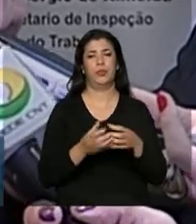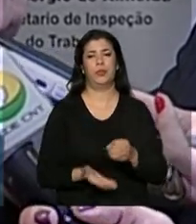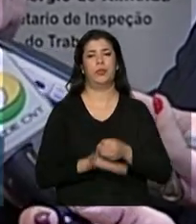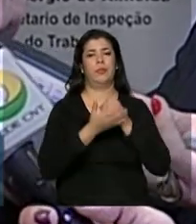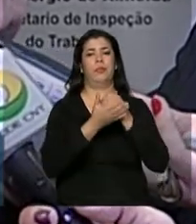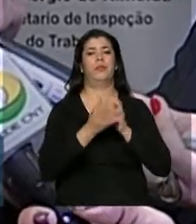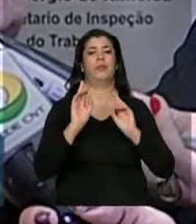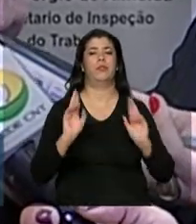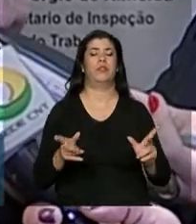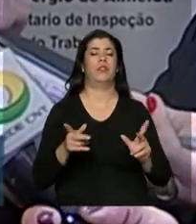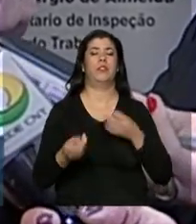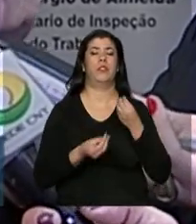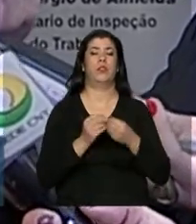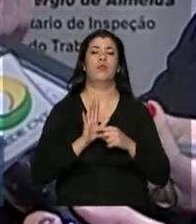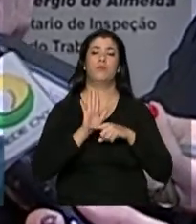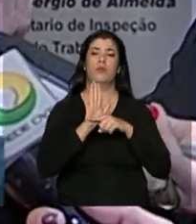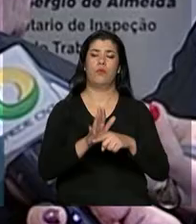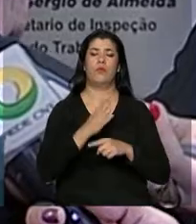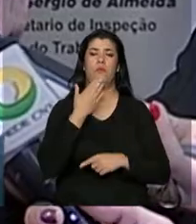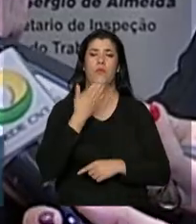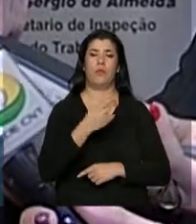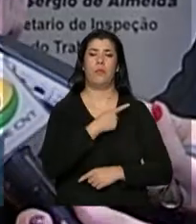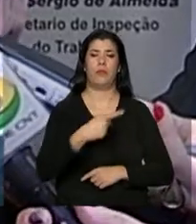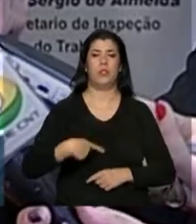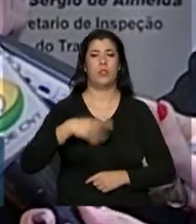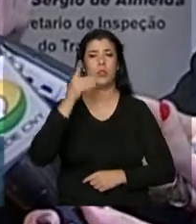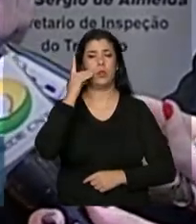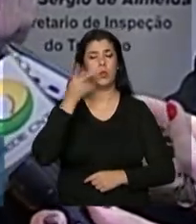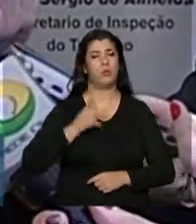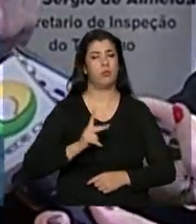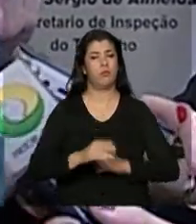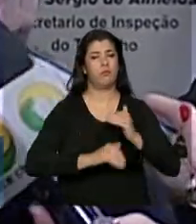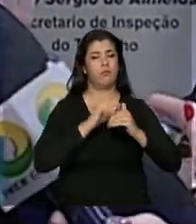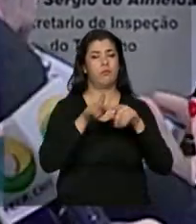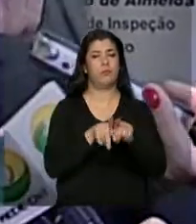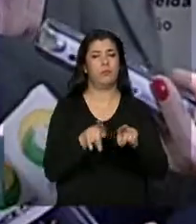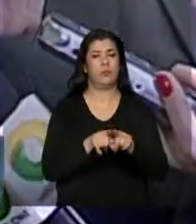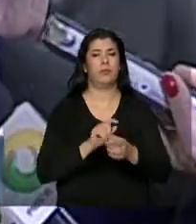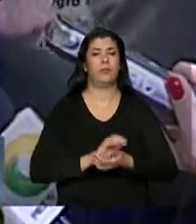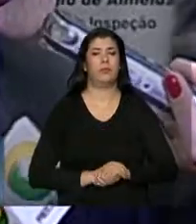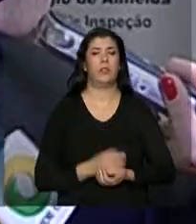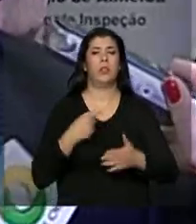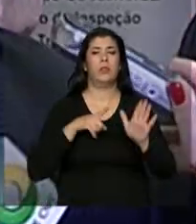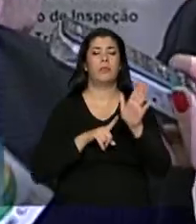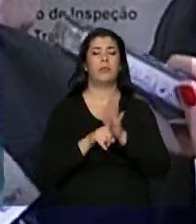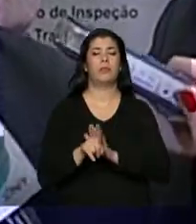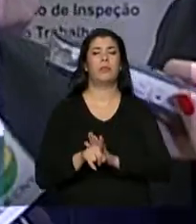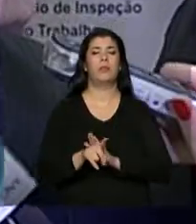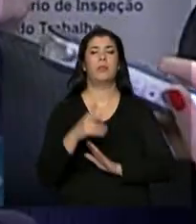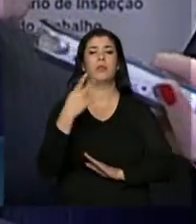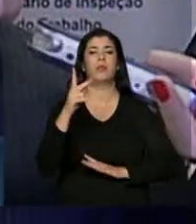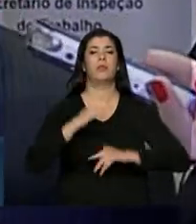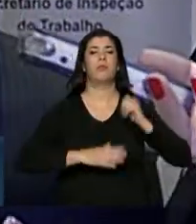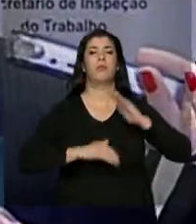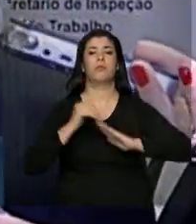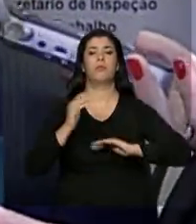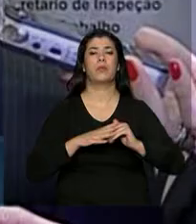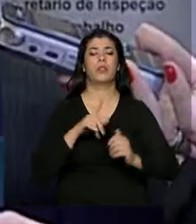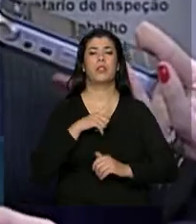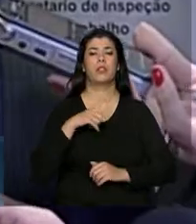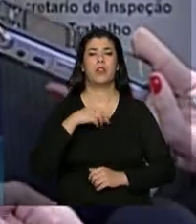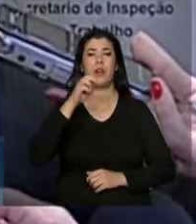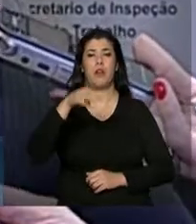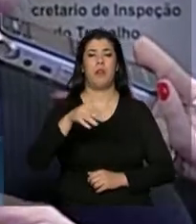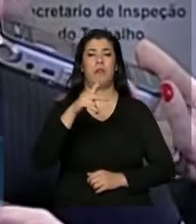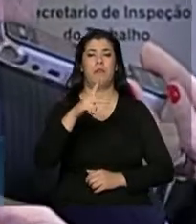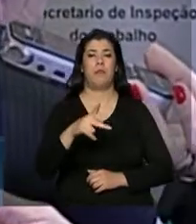com a presidenta Dilma na luta para avançar cada vez mais. Mas em relação a essas medidas que mexem o serviço e o seu serviço especialmente